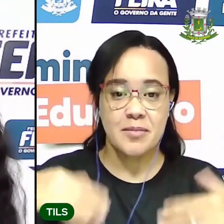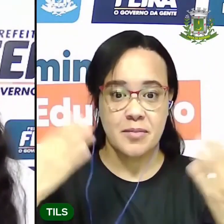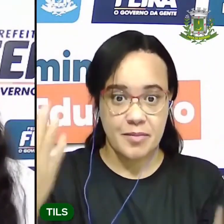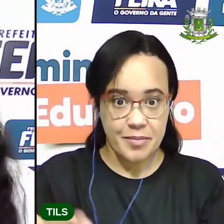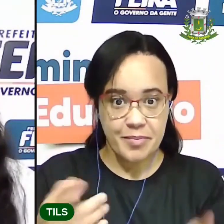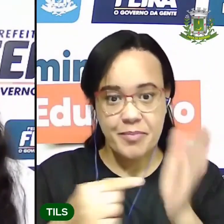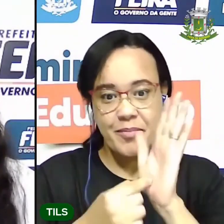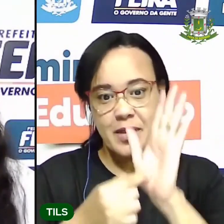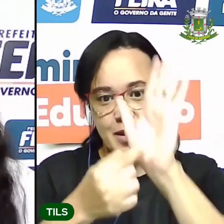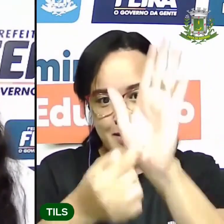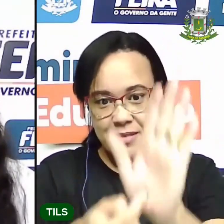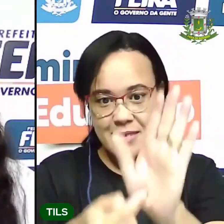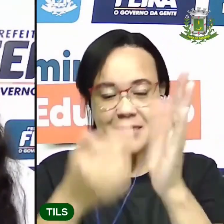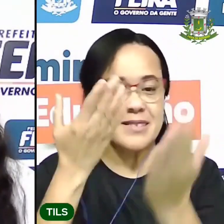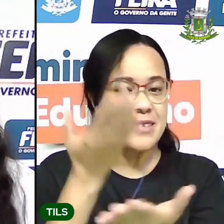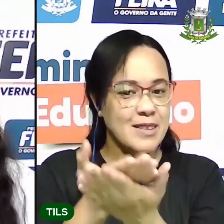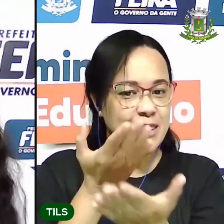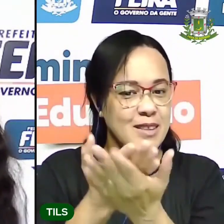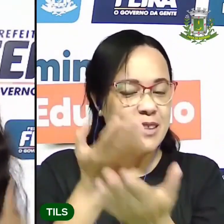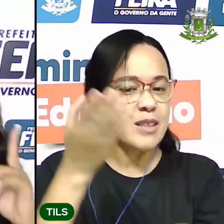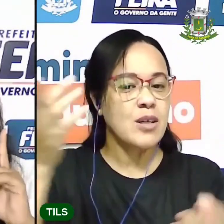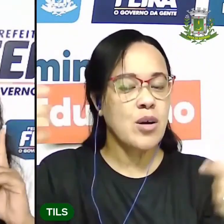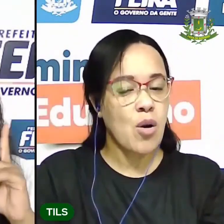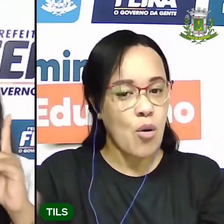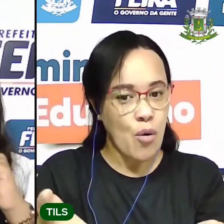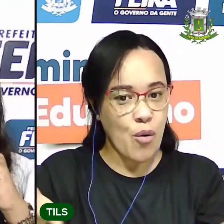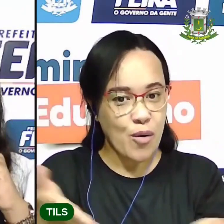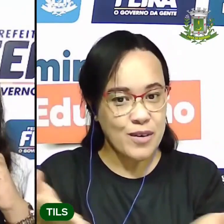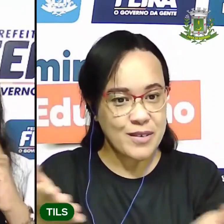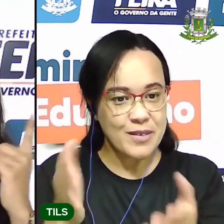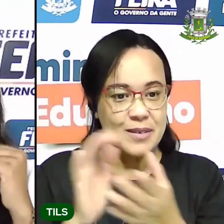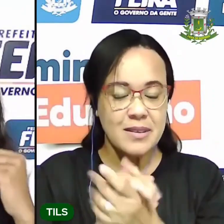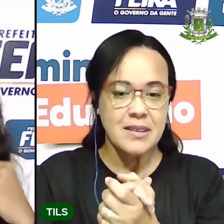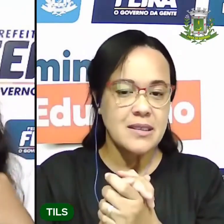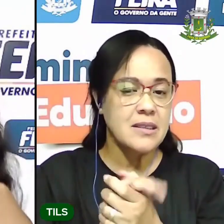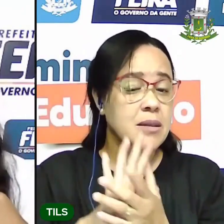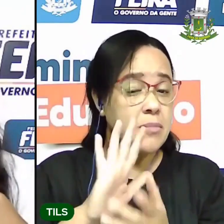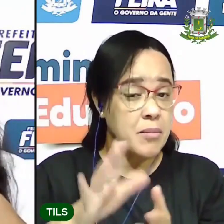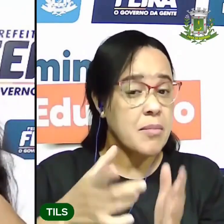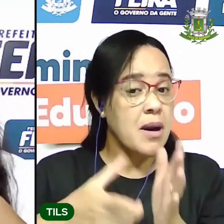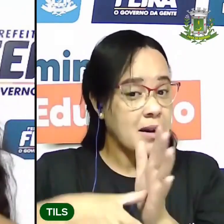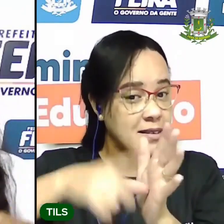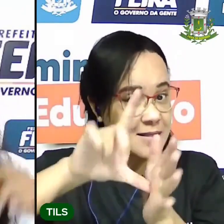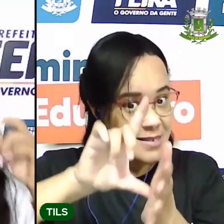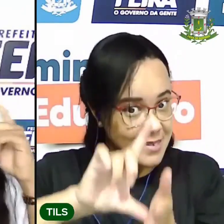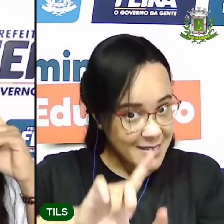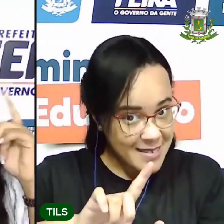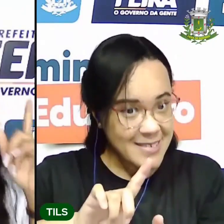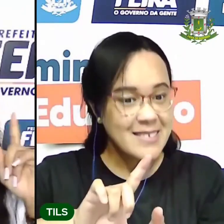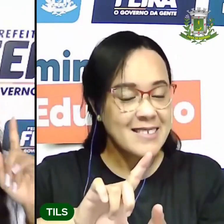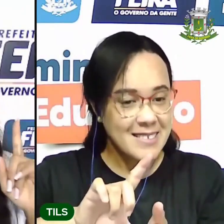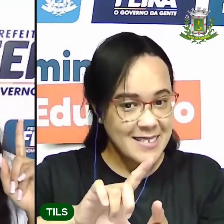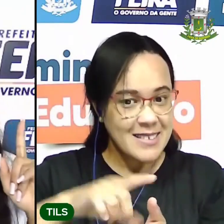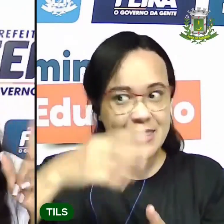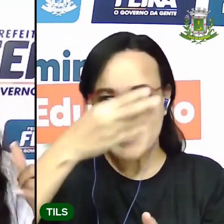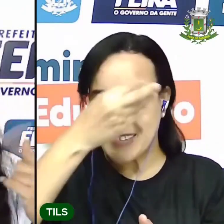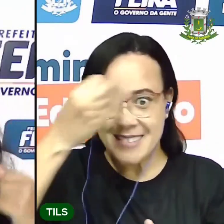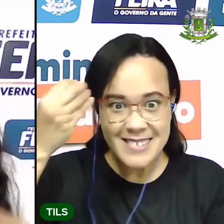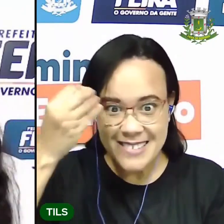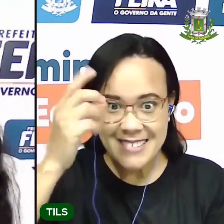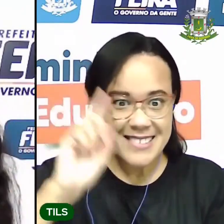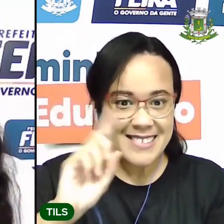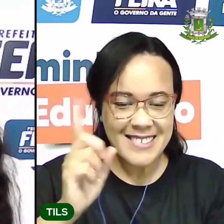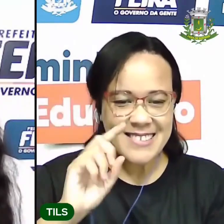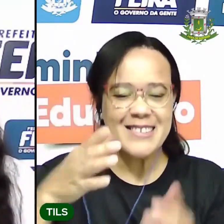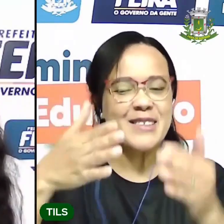da nossa aula de hoje, tá? Mas, aliás, antes de mostrar a apresentação, que eu já ia me esquecendo